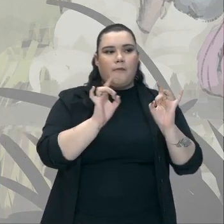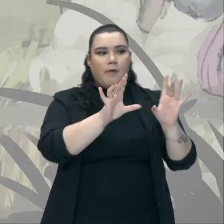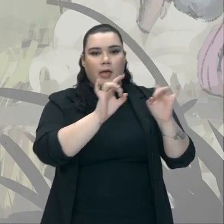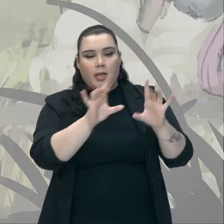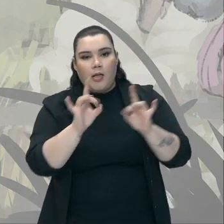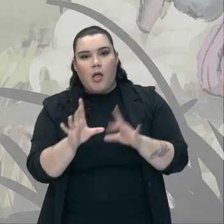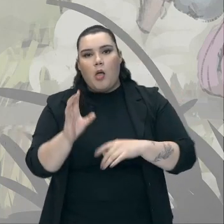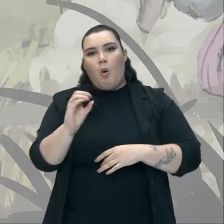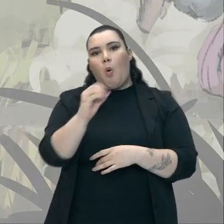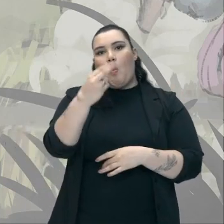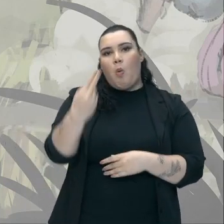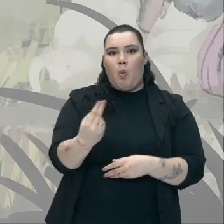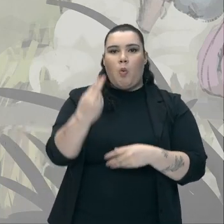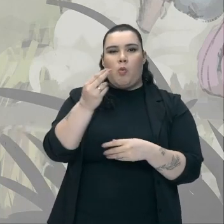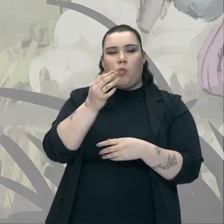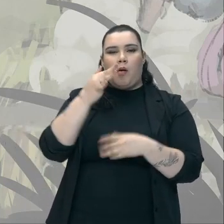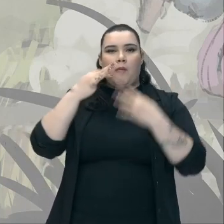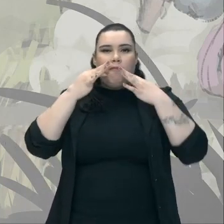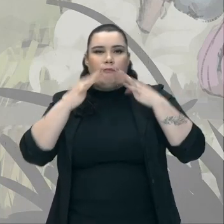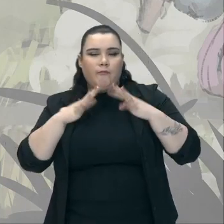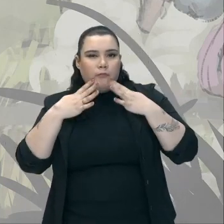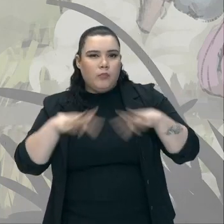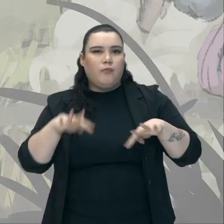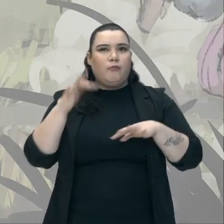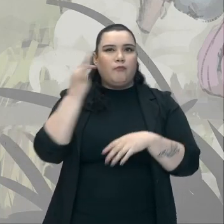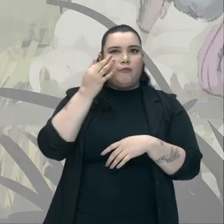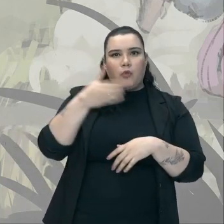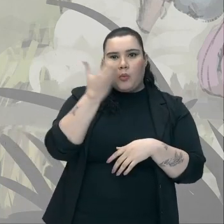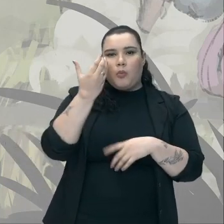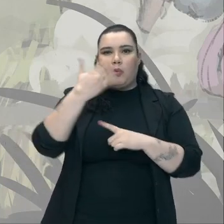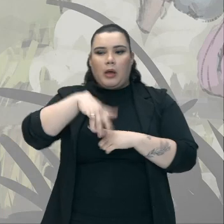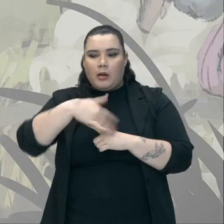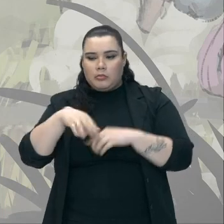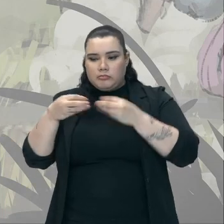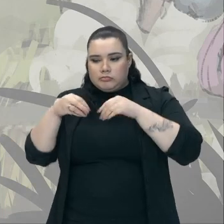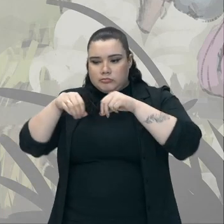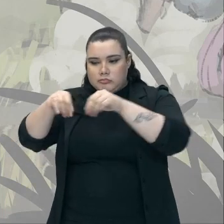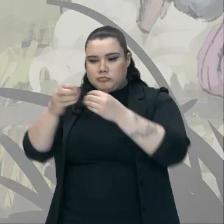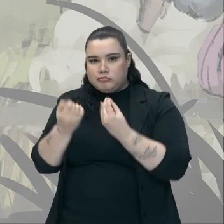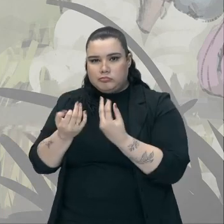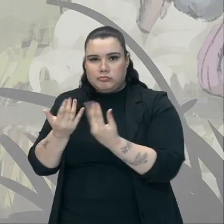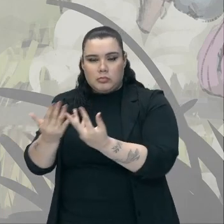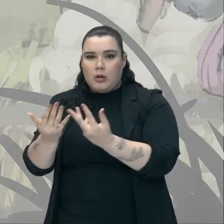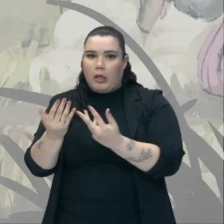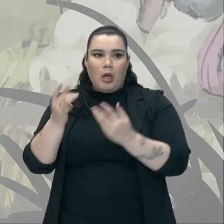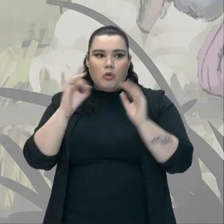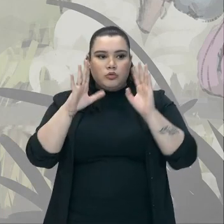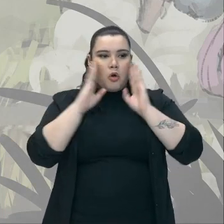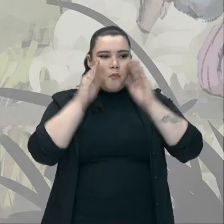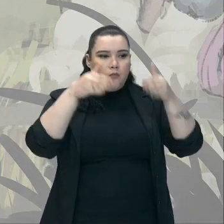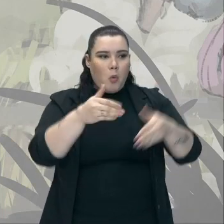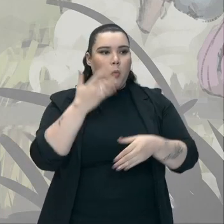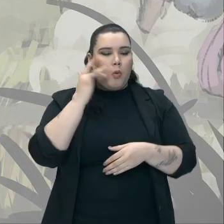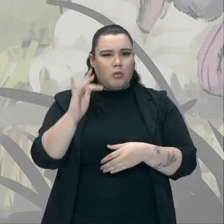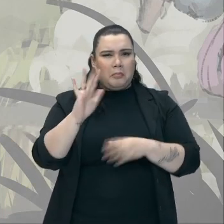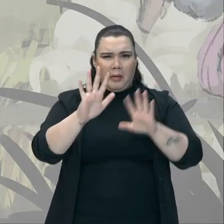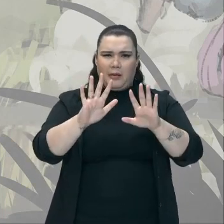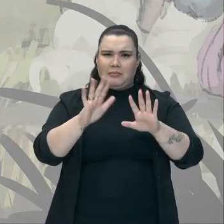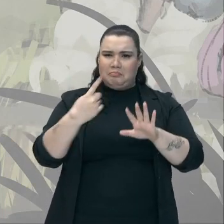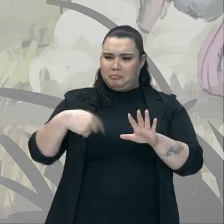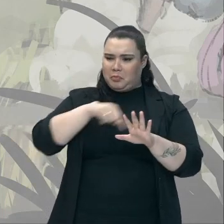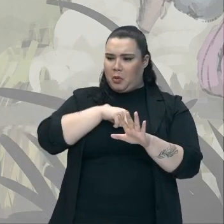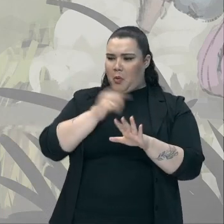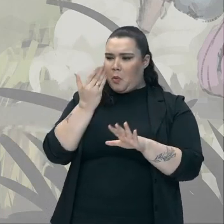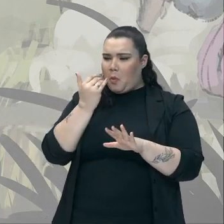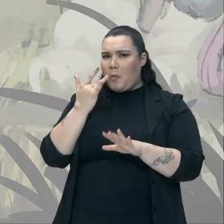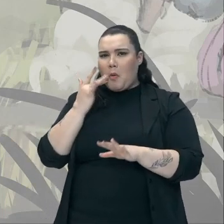Só Obviamente Em extrair O ouro Mas eu pergunto Para vocês Galera A gente come ouro Galera Não né gente O ouro É um